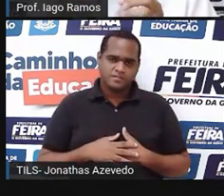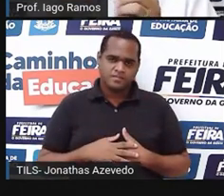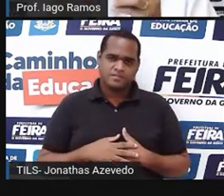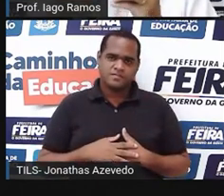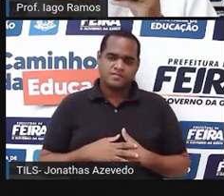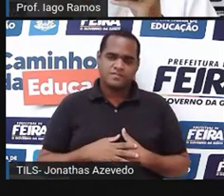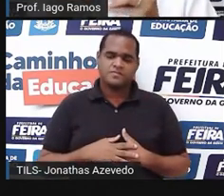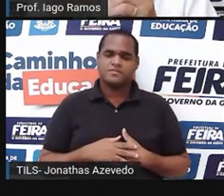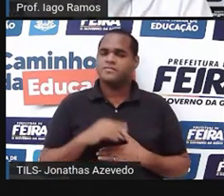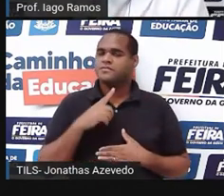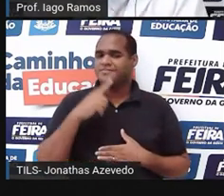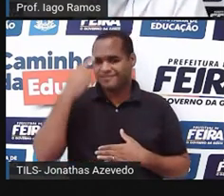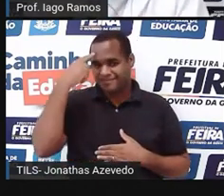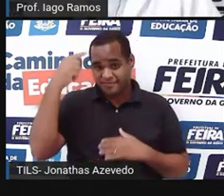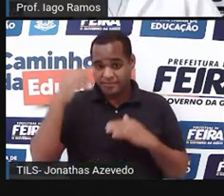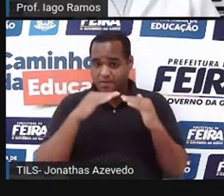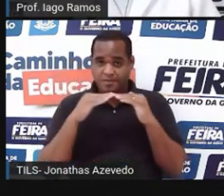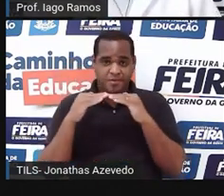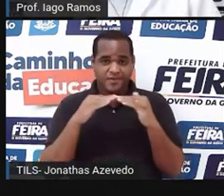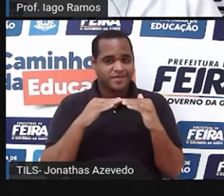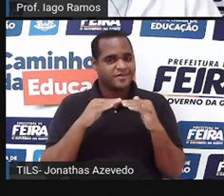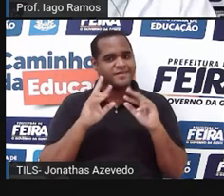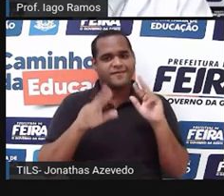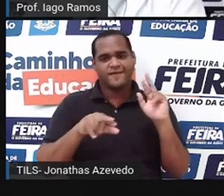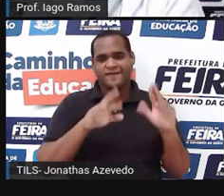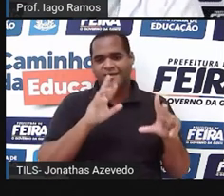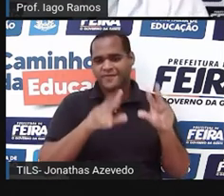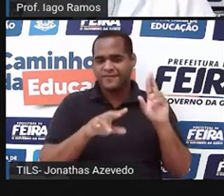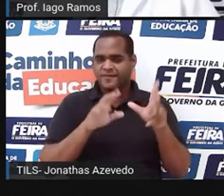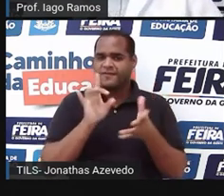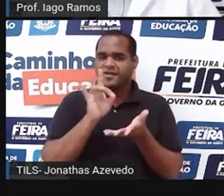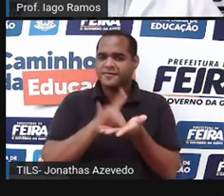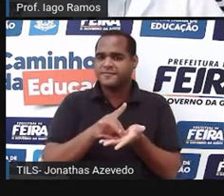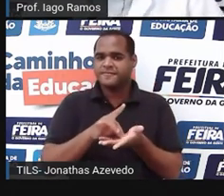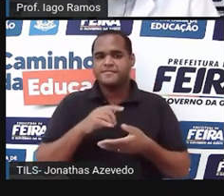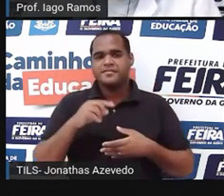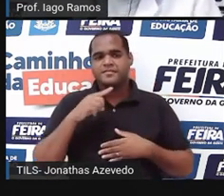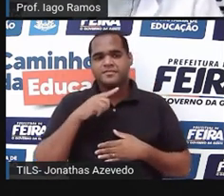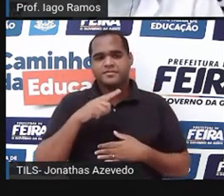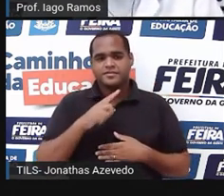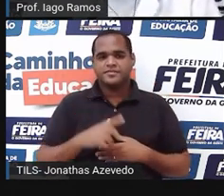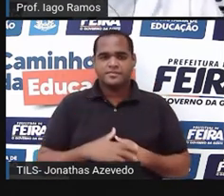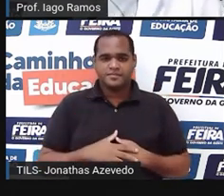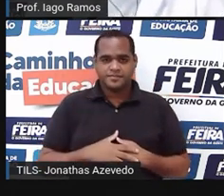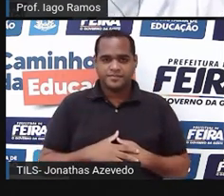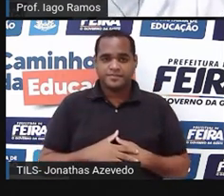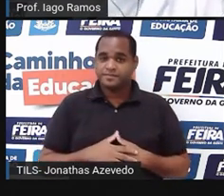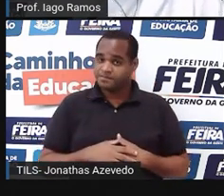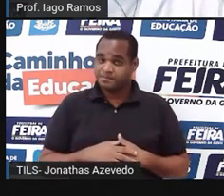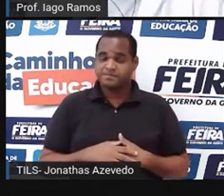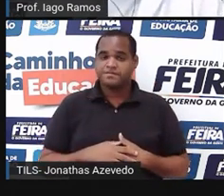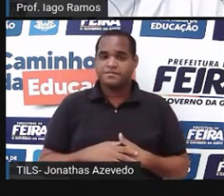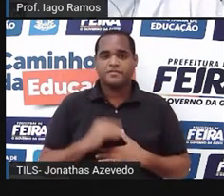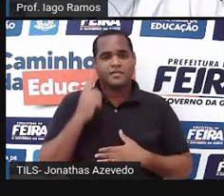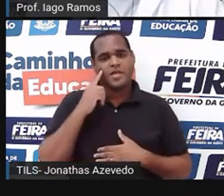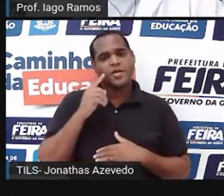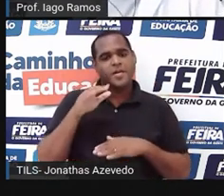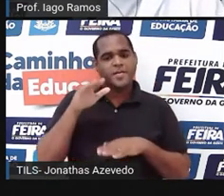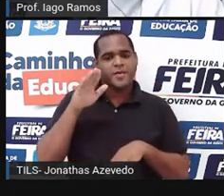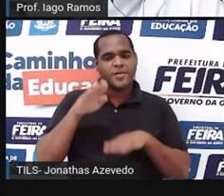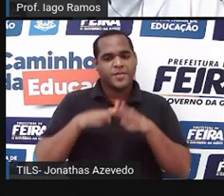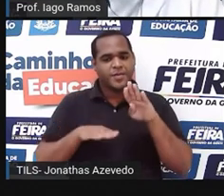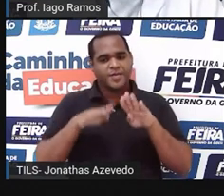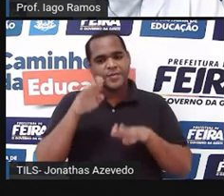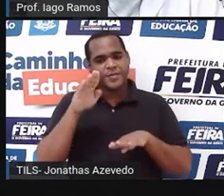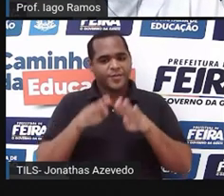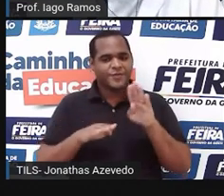Não... Não é real para a situação. Então, a gente diz que essas grandezas são não proporcionais.